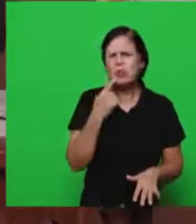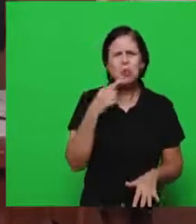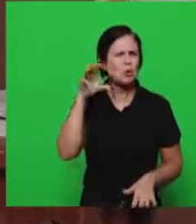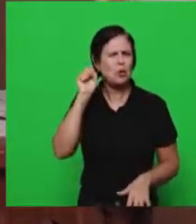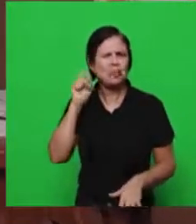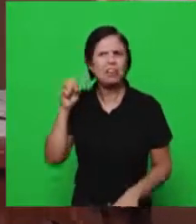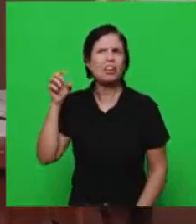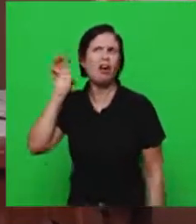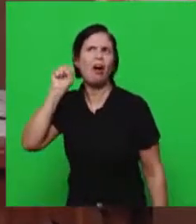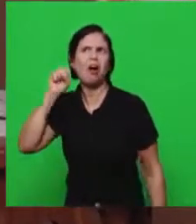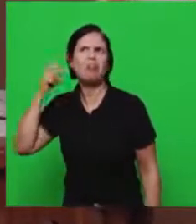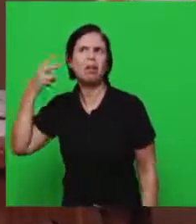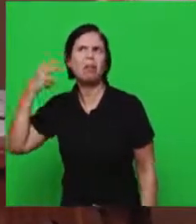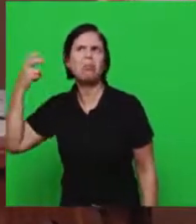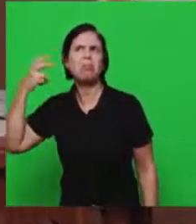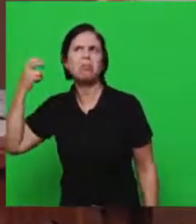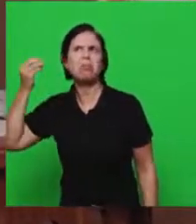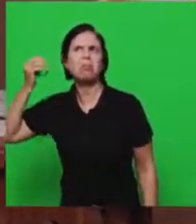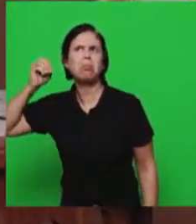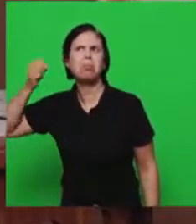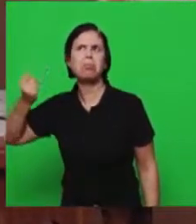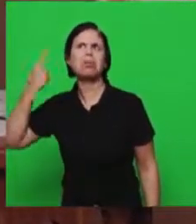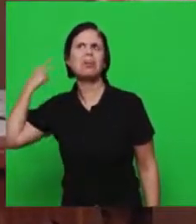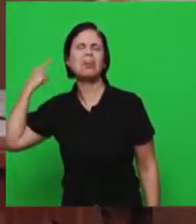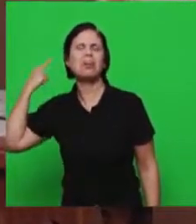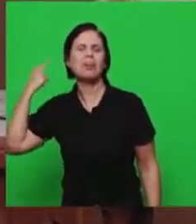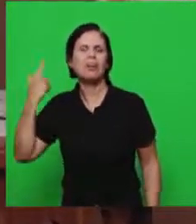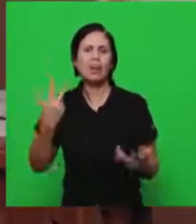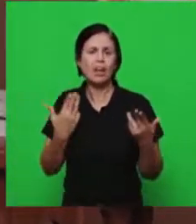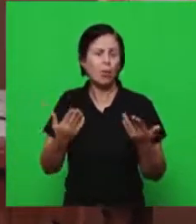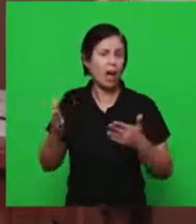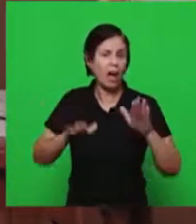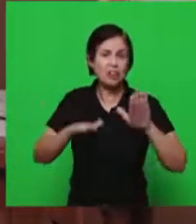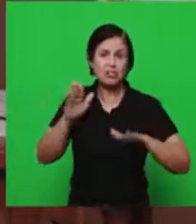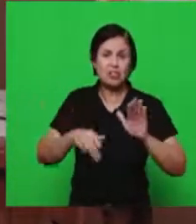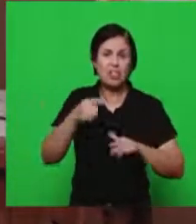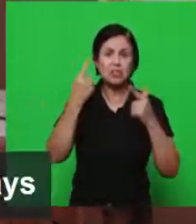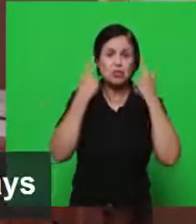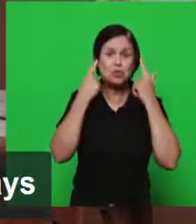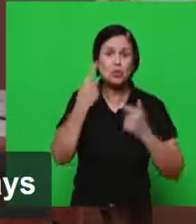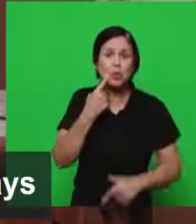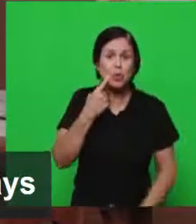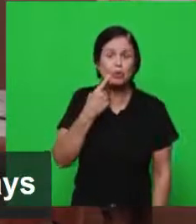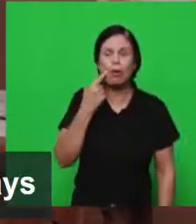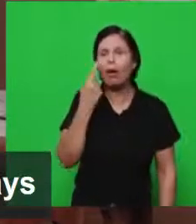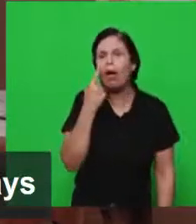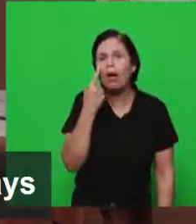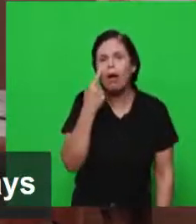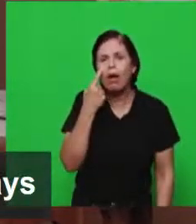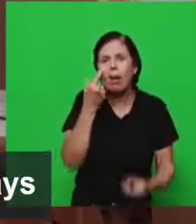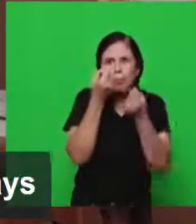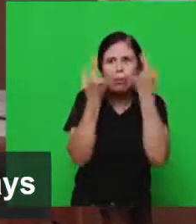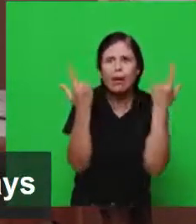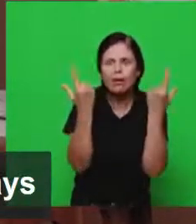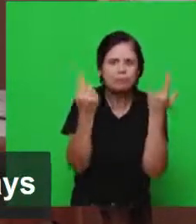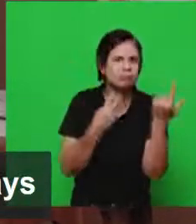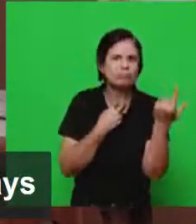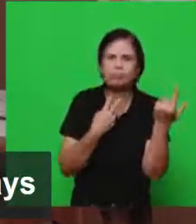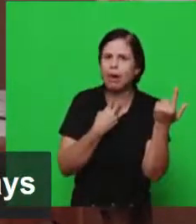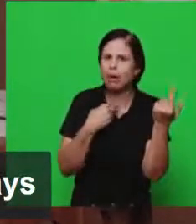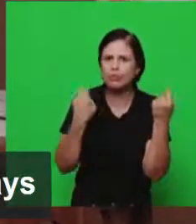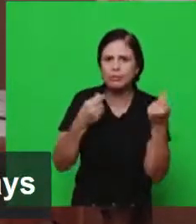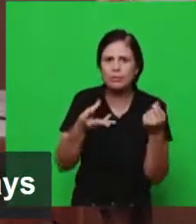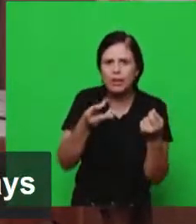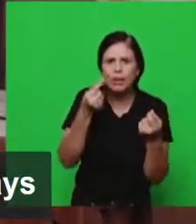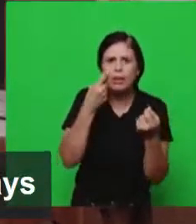tem que ser transformadas na vida do homem pelo Espírito Santo então no